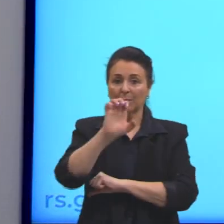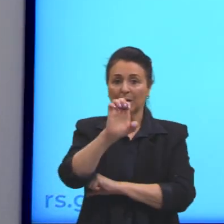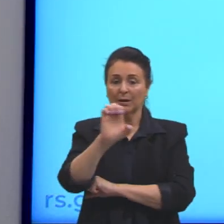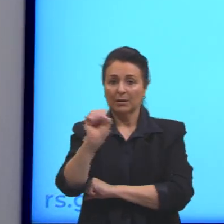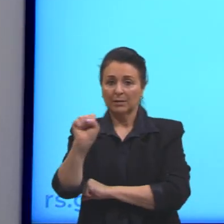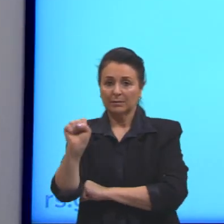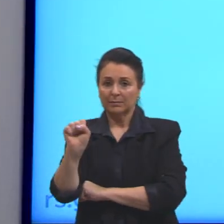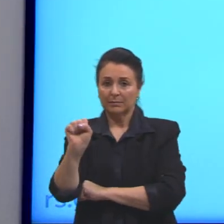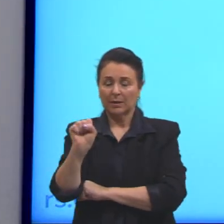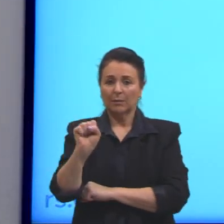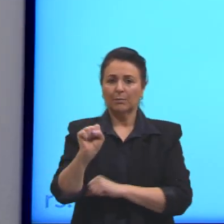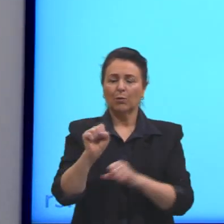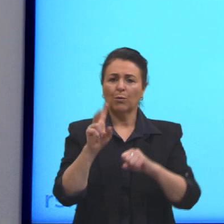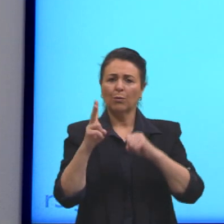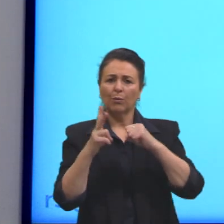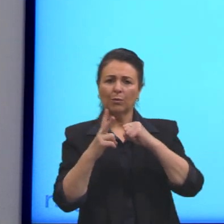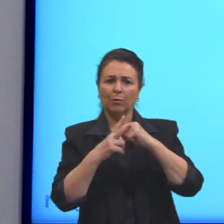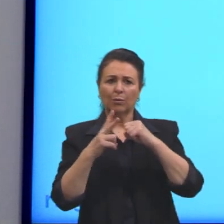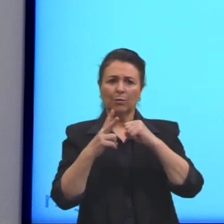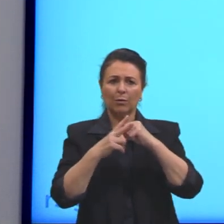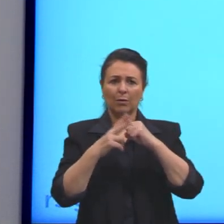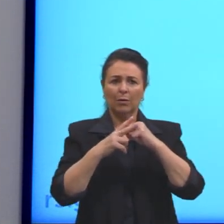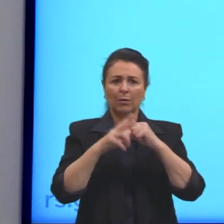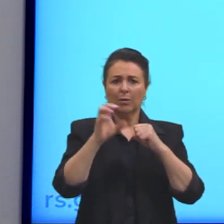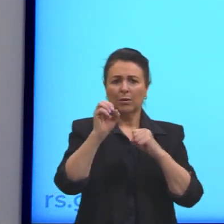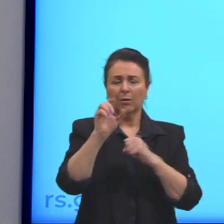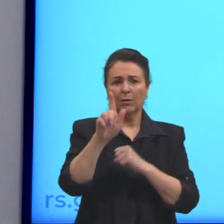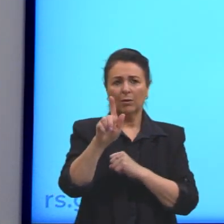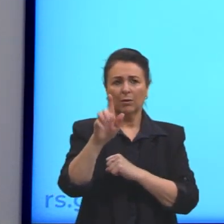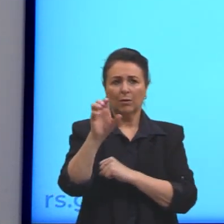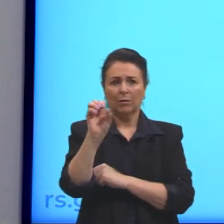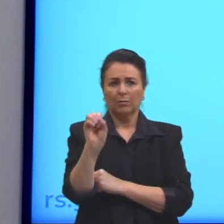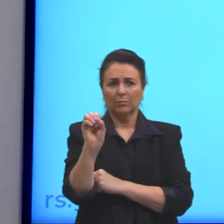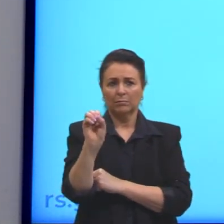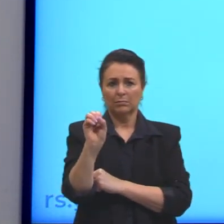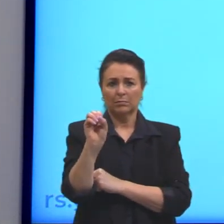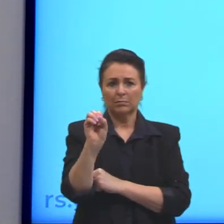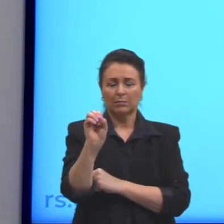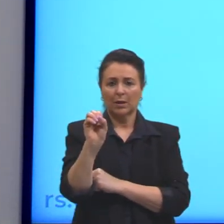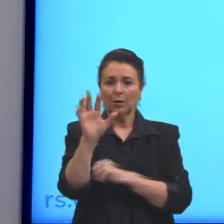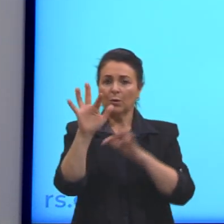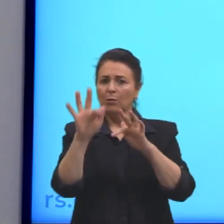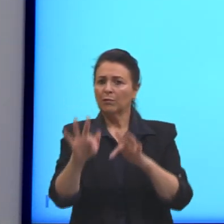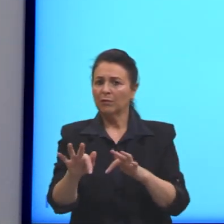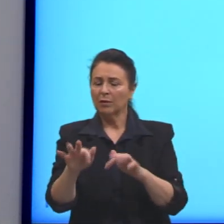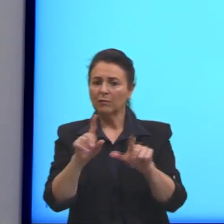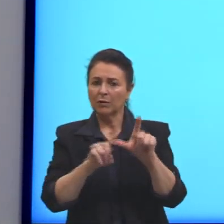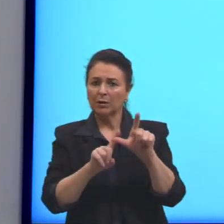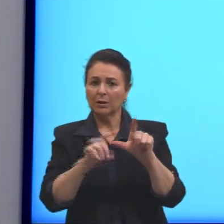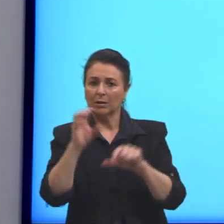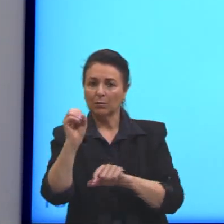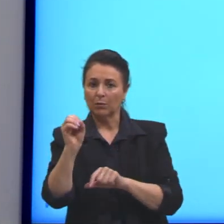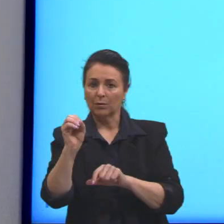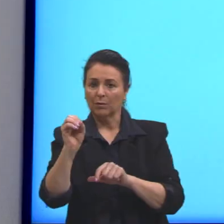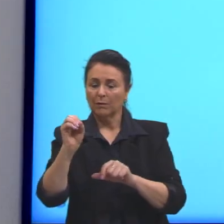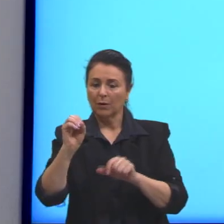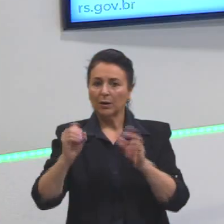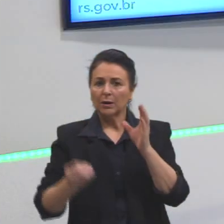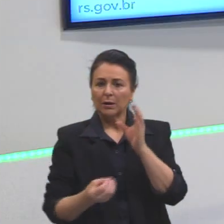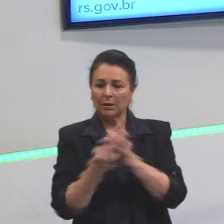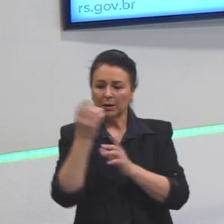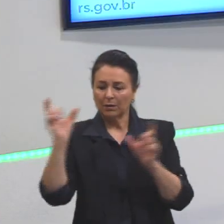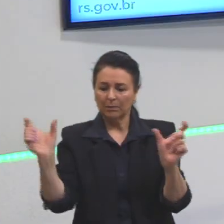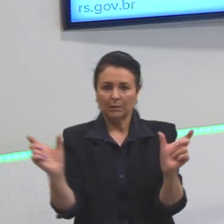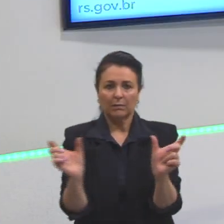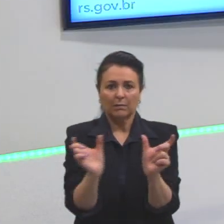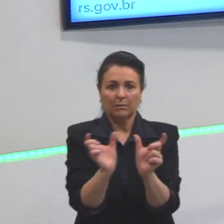o verbo go, tá? O verbo go terminou em o. Se eu for criar uma frase dentro